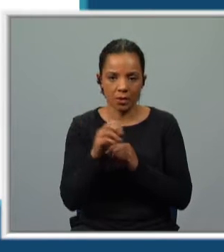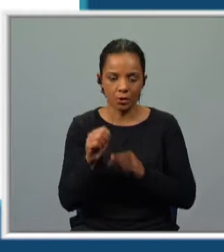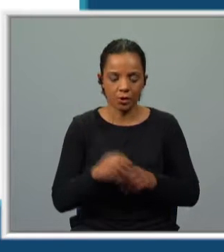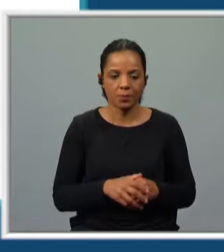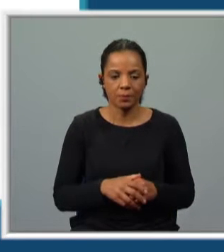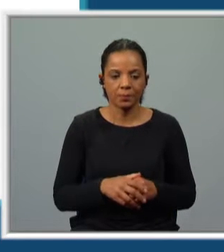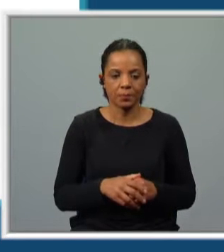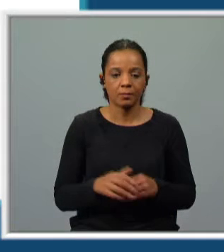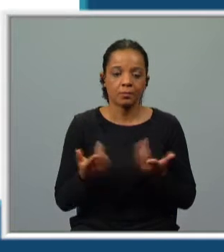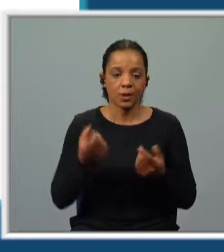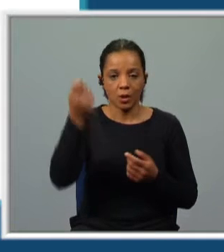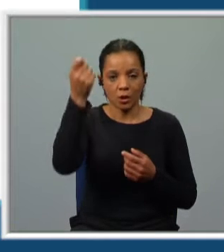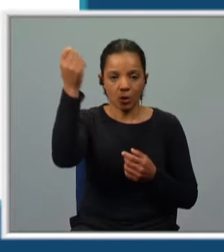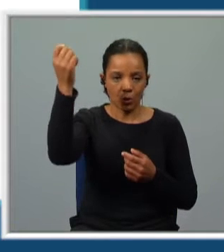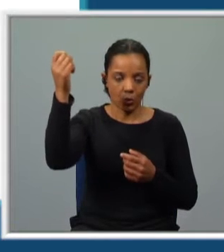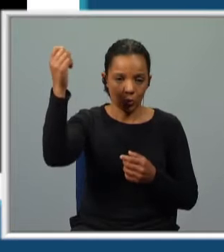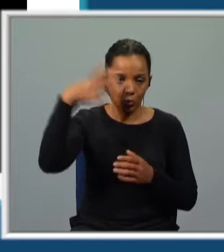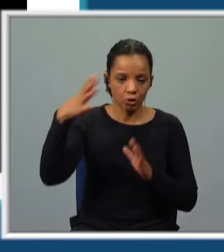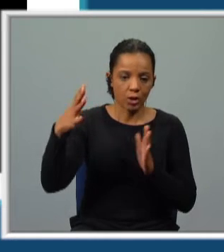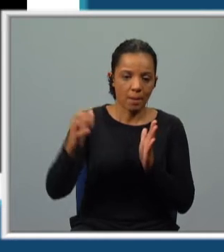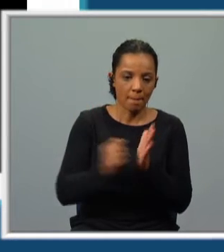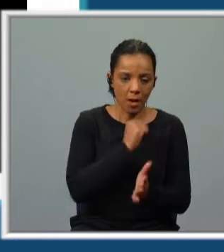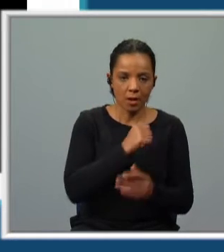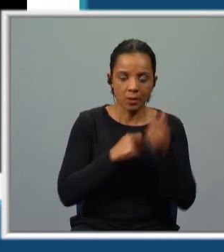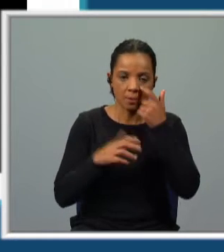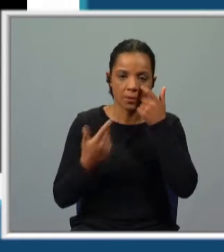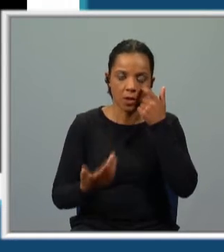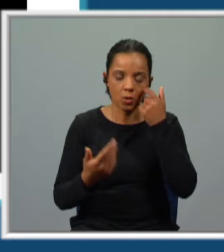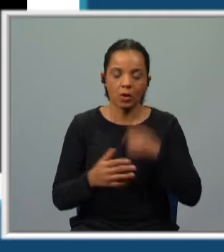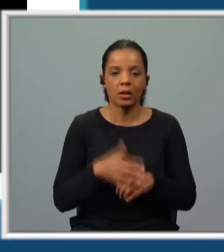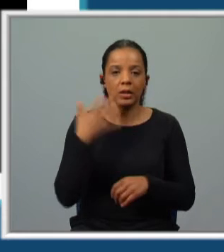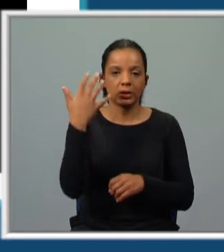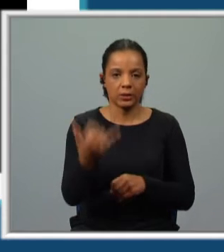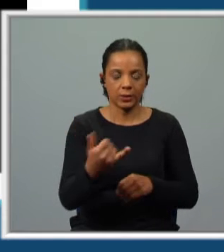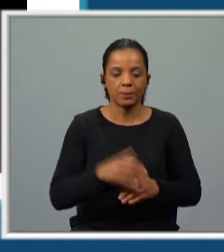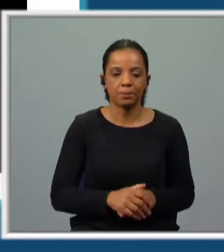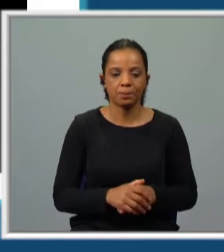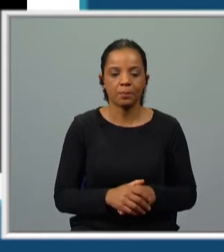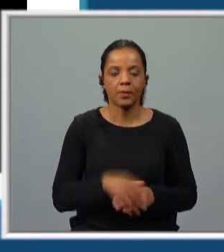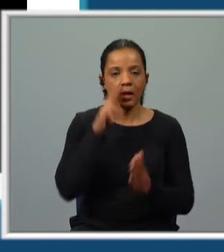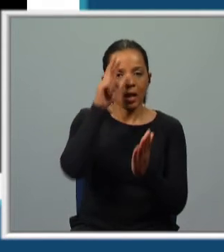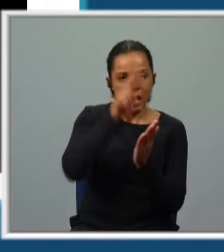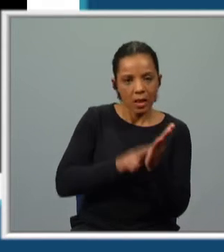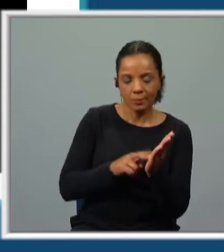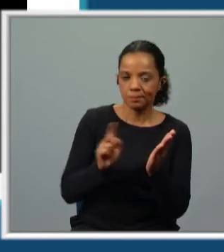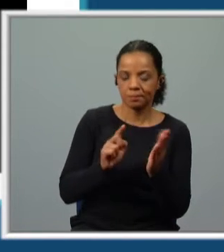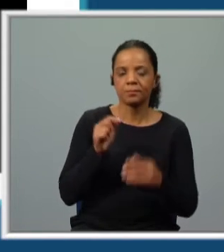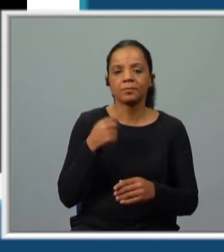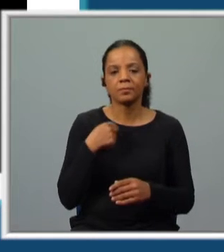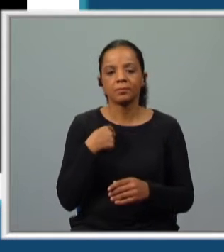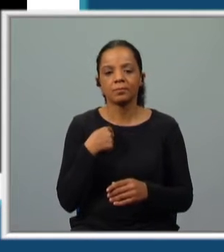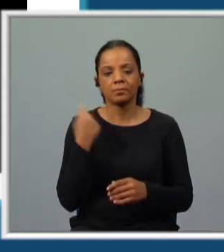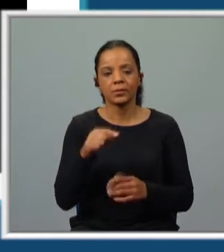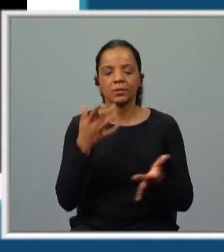E entretanto apagam-se as luzes e vamos passar para a cena seguinte. E em vez de a lermos, eu tracto aqui uma